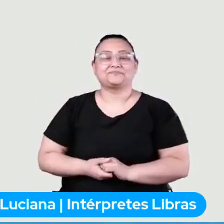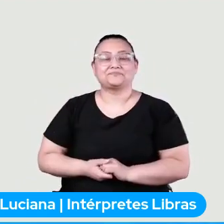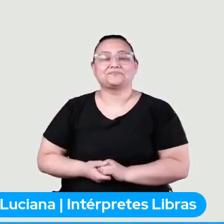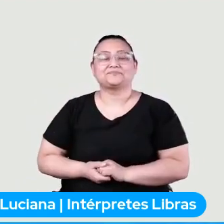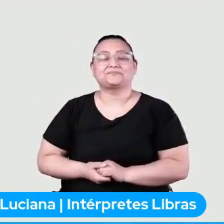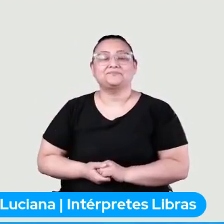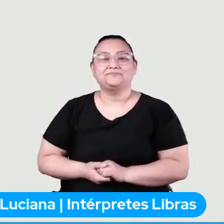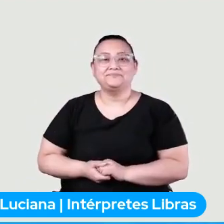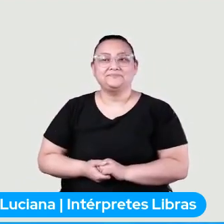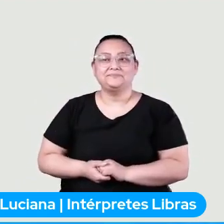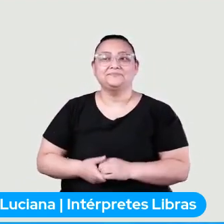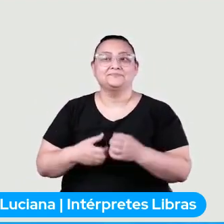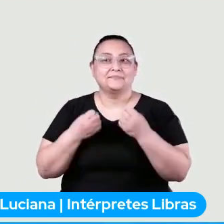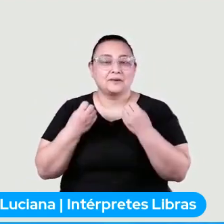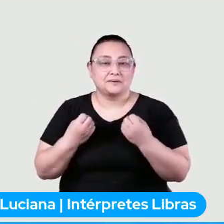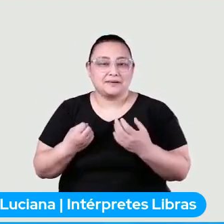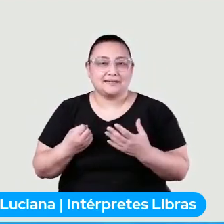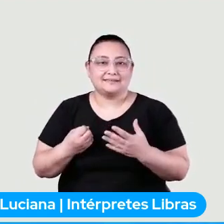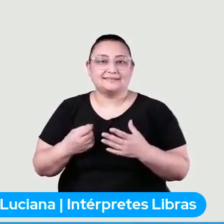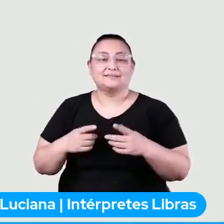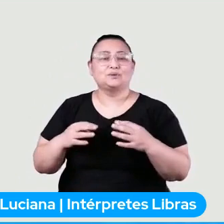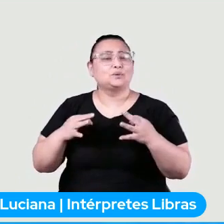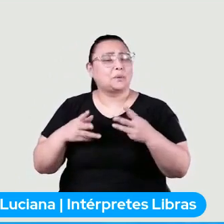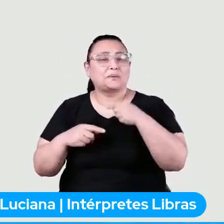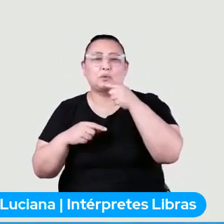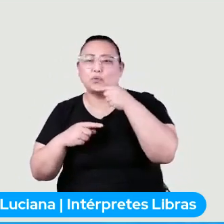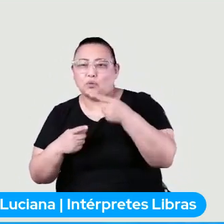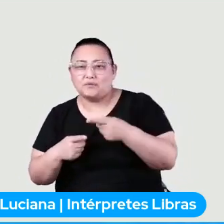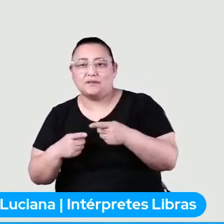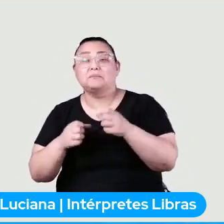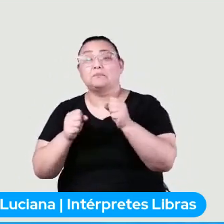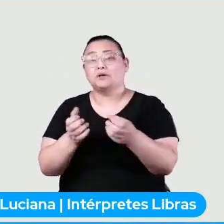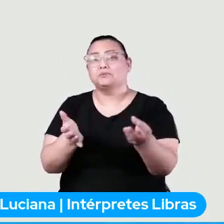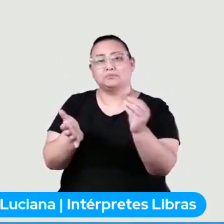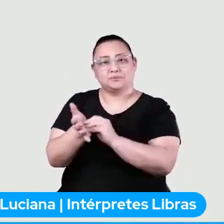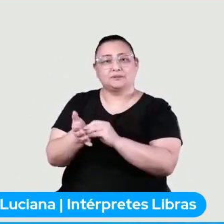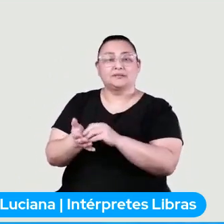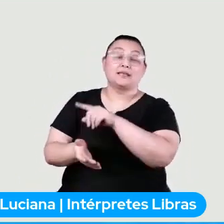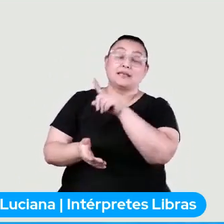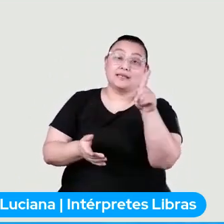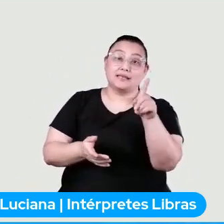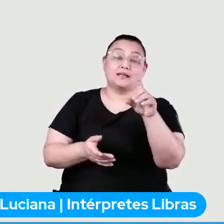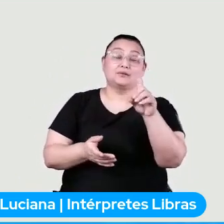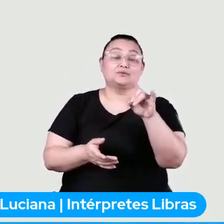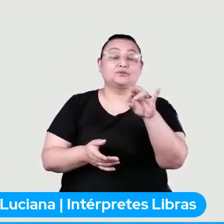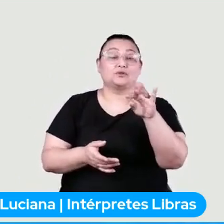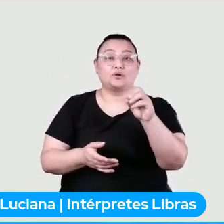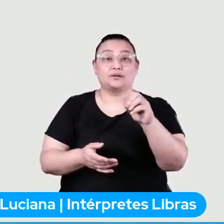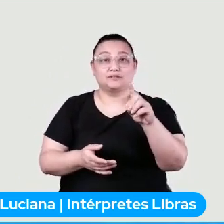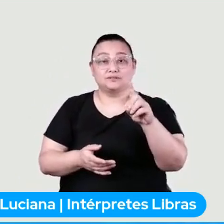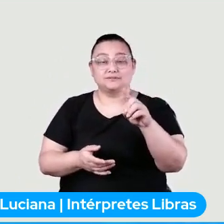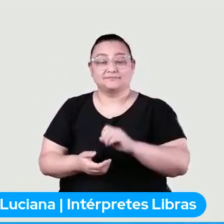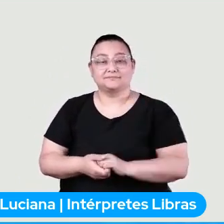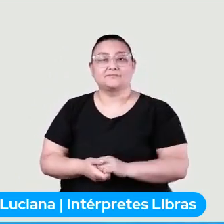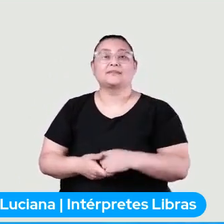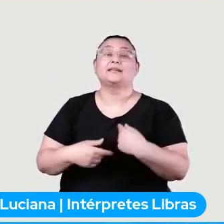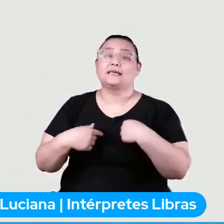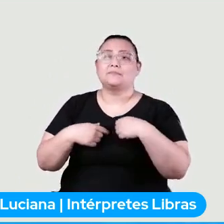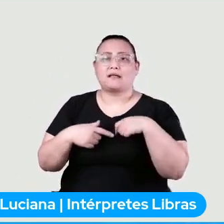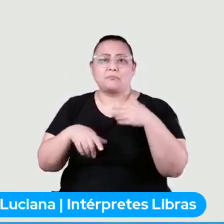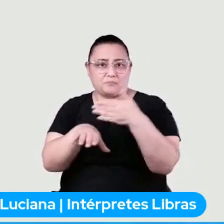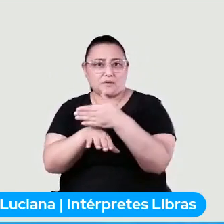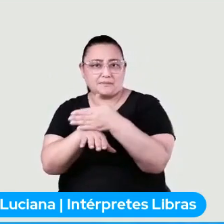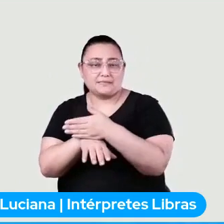Então, pessoal, todas as dúvidas devem ser postadas no nosso canal do Discord, e para ter acesso,